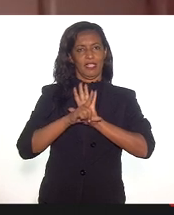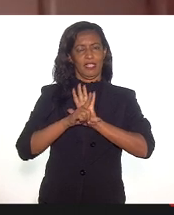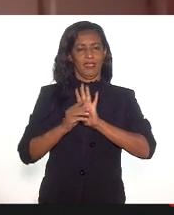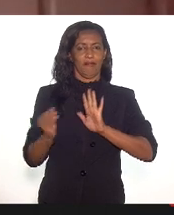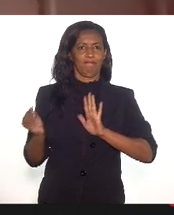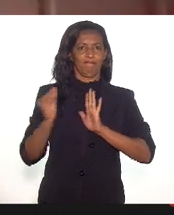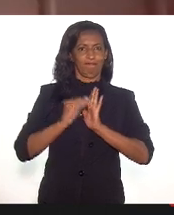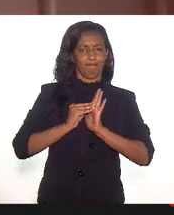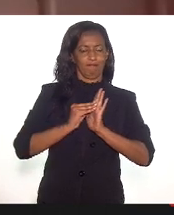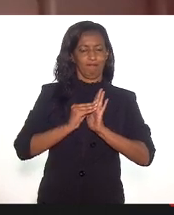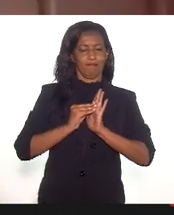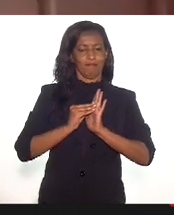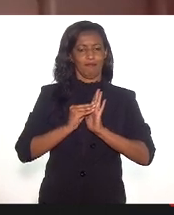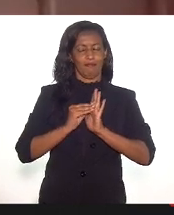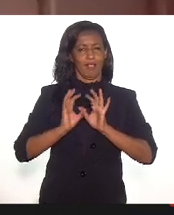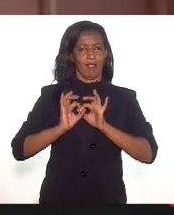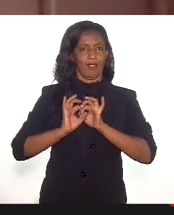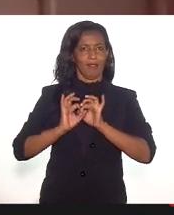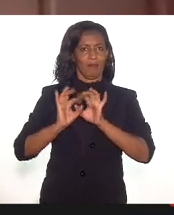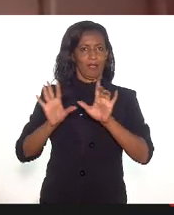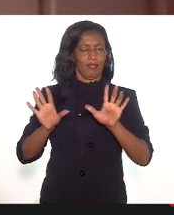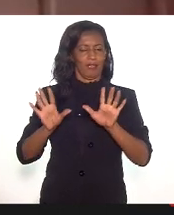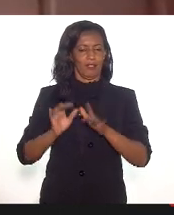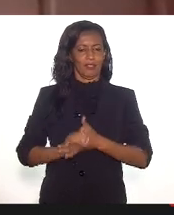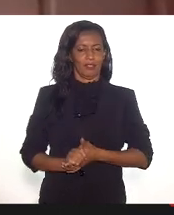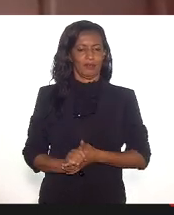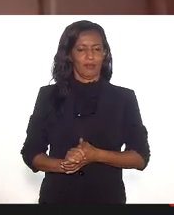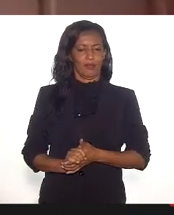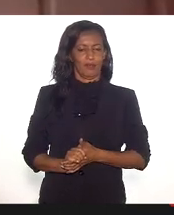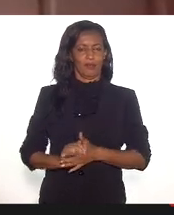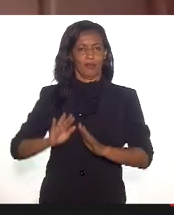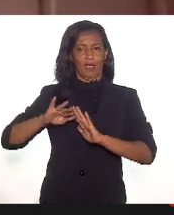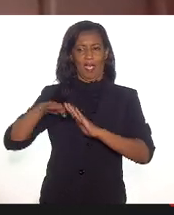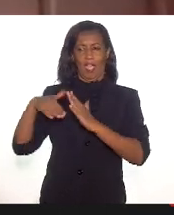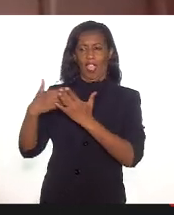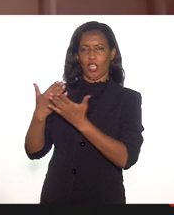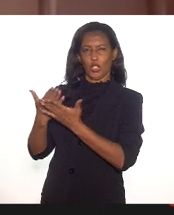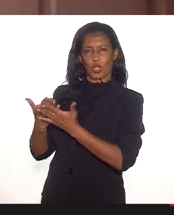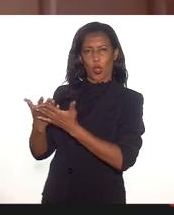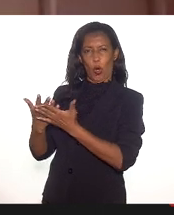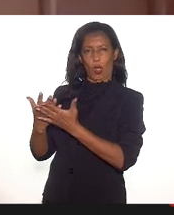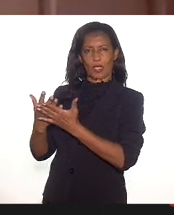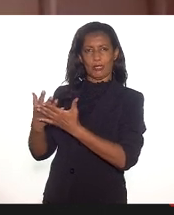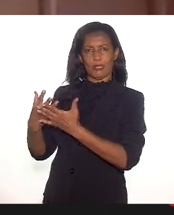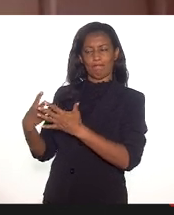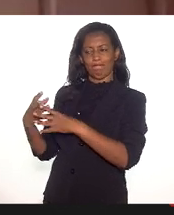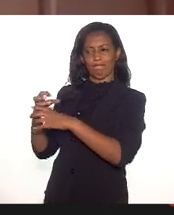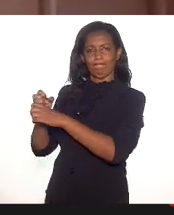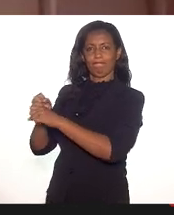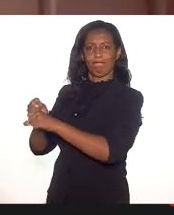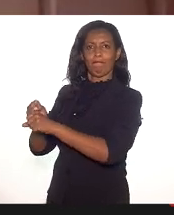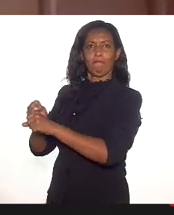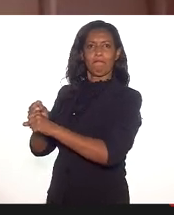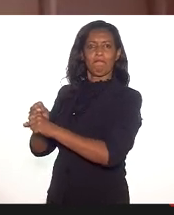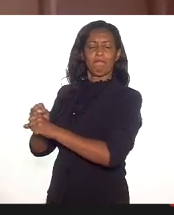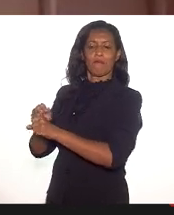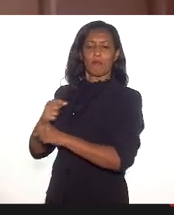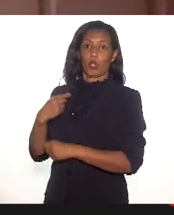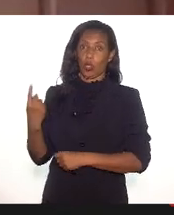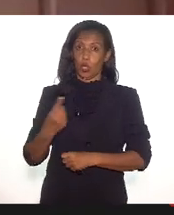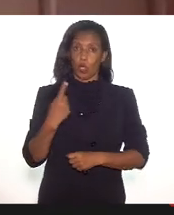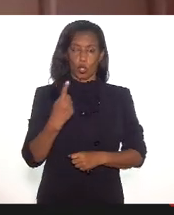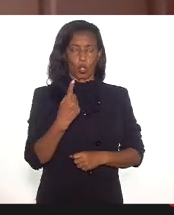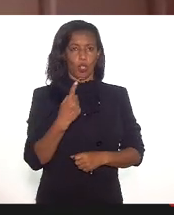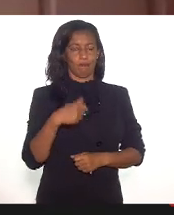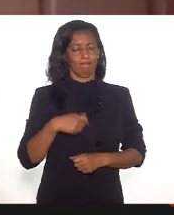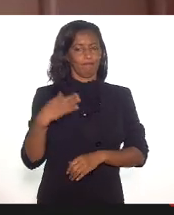a liberdade, a escola sem mordaça. A gente está aqui para